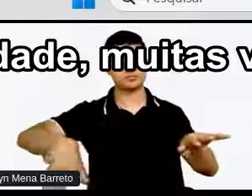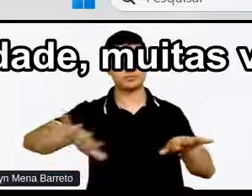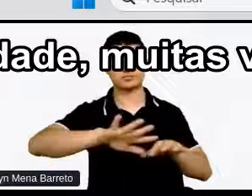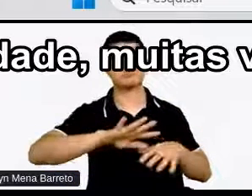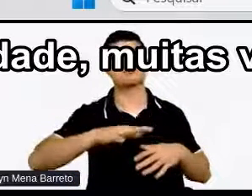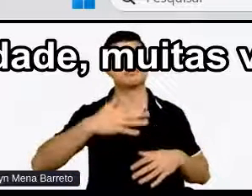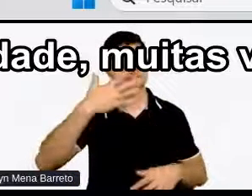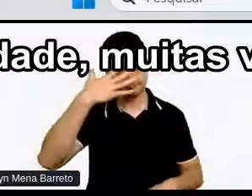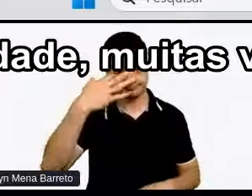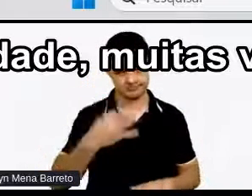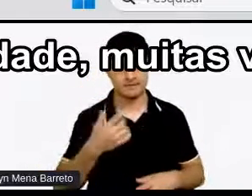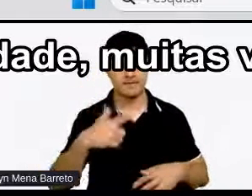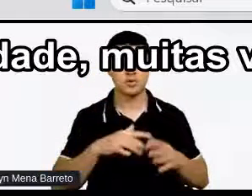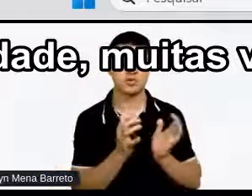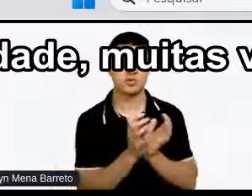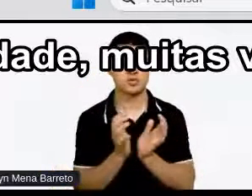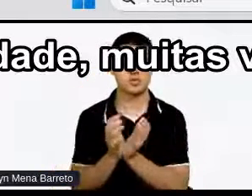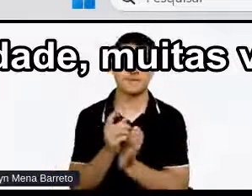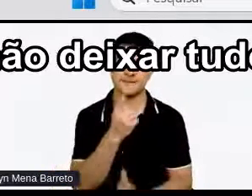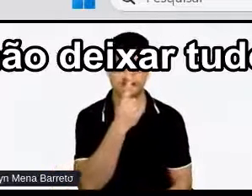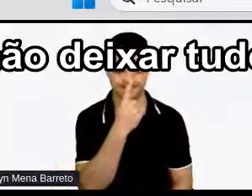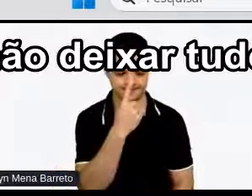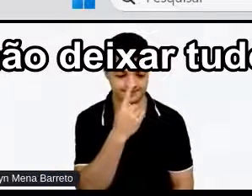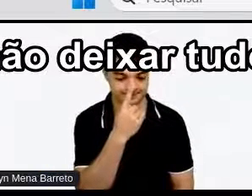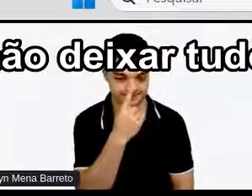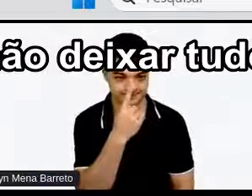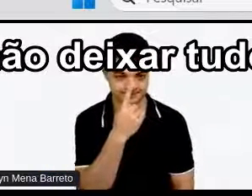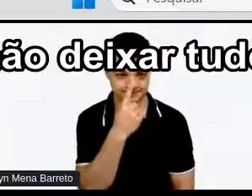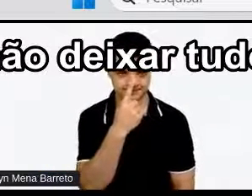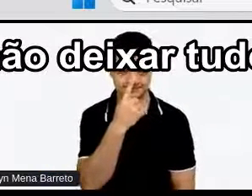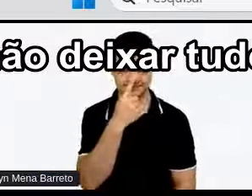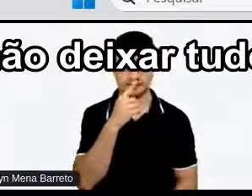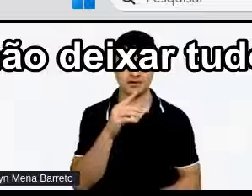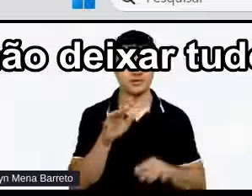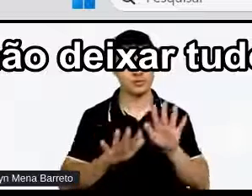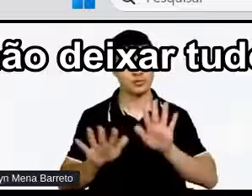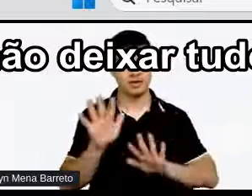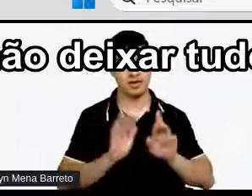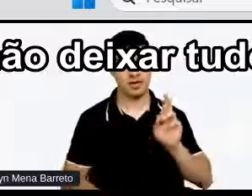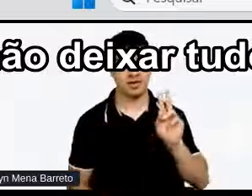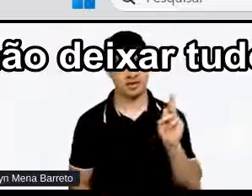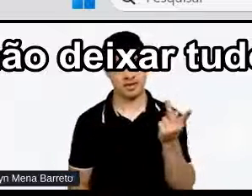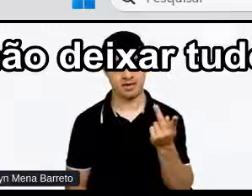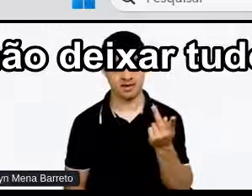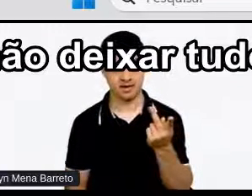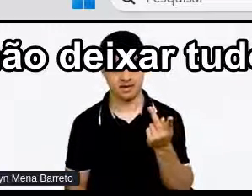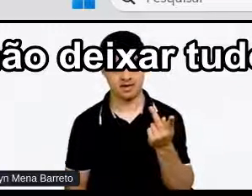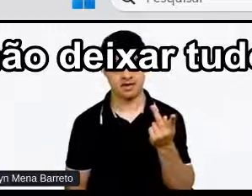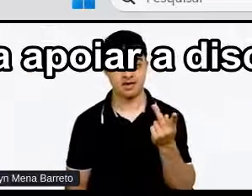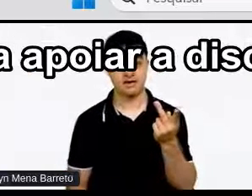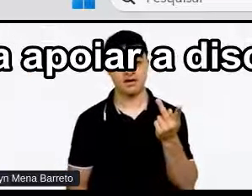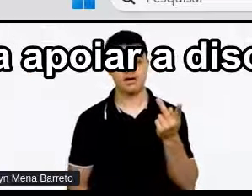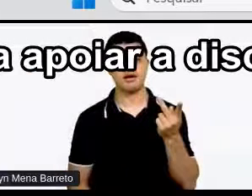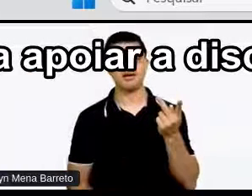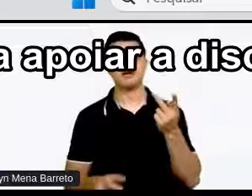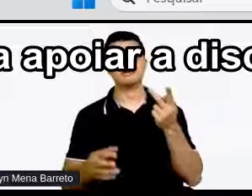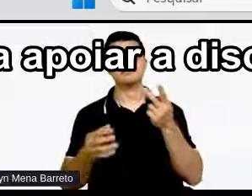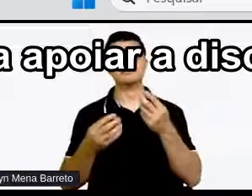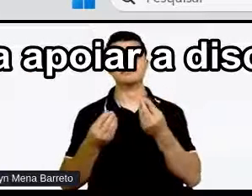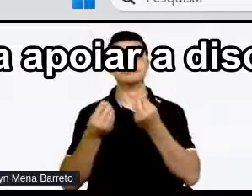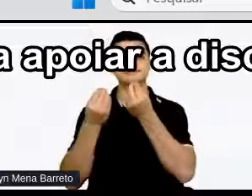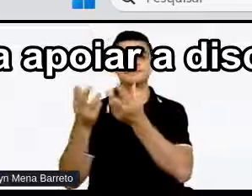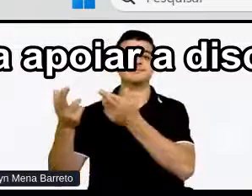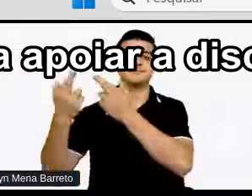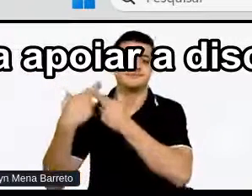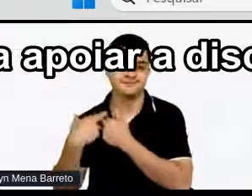afinidade Muitas vezes A gente tem que ter o cuidado Para o RH Não deixar tudo Nas costas Desses grupos Eles são